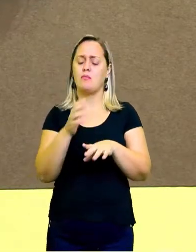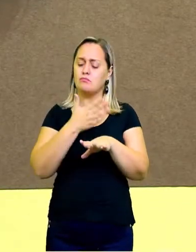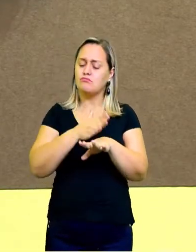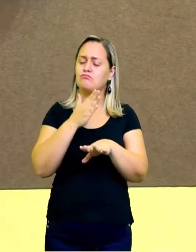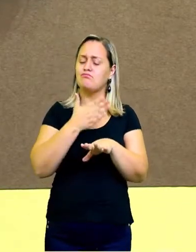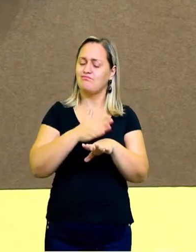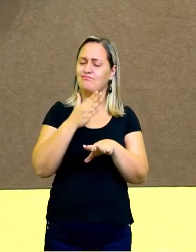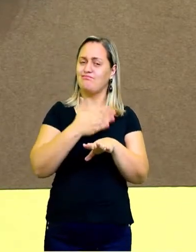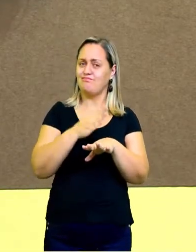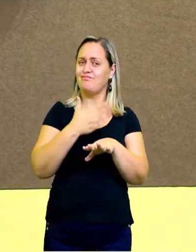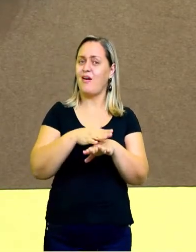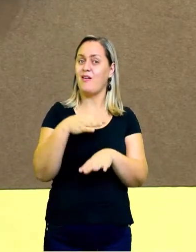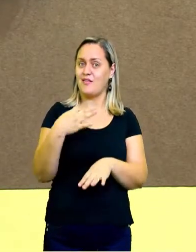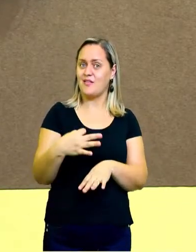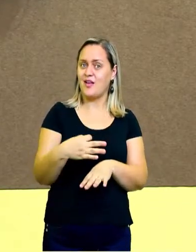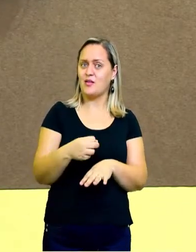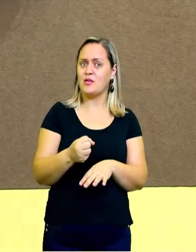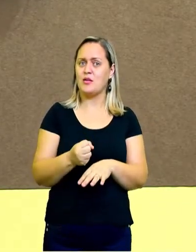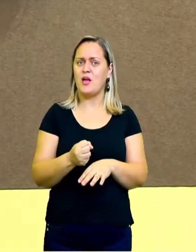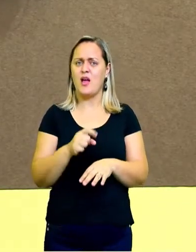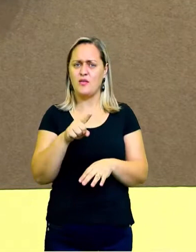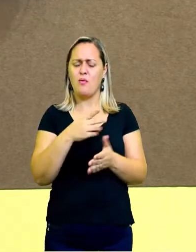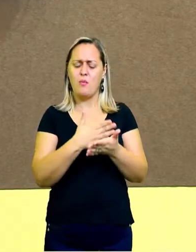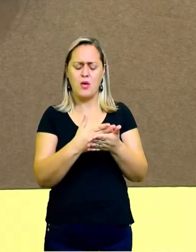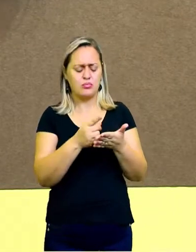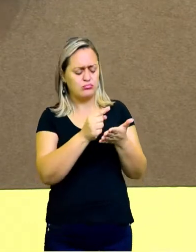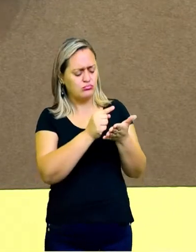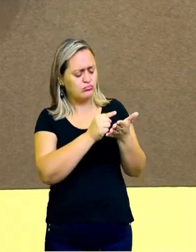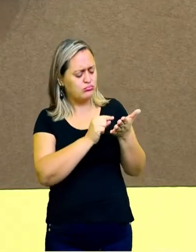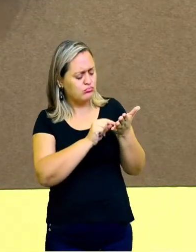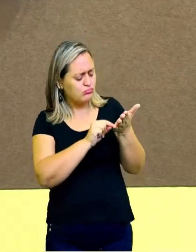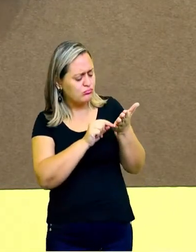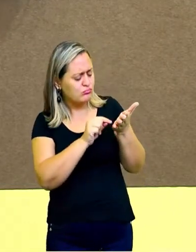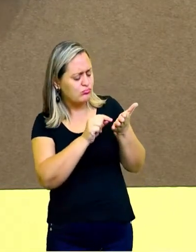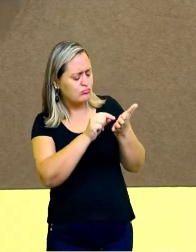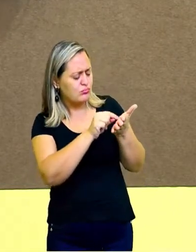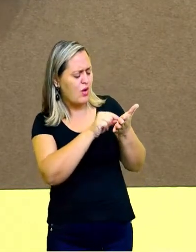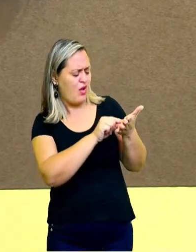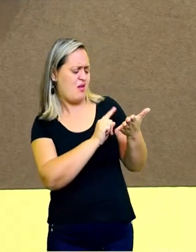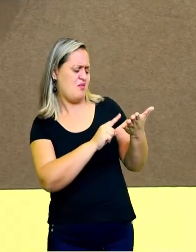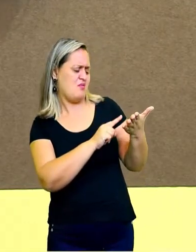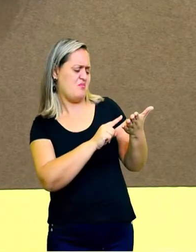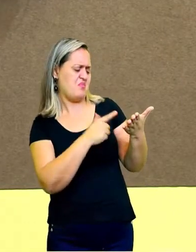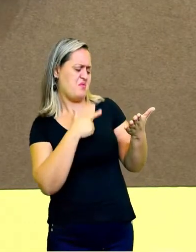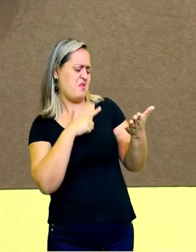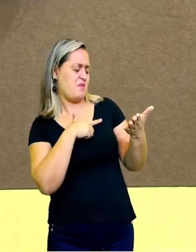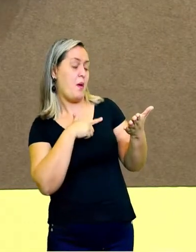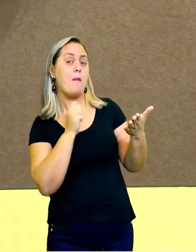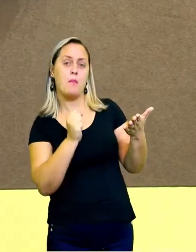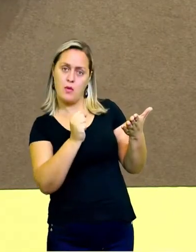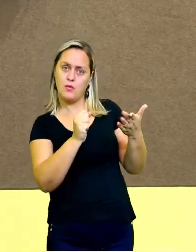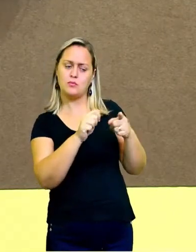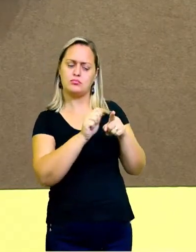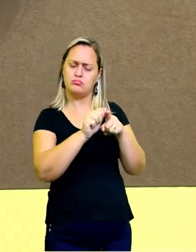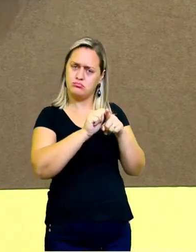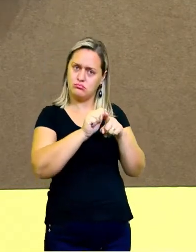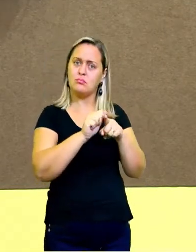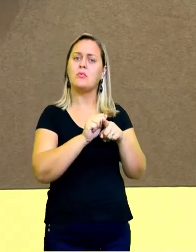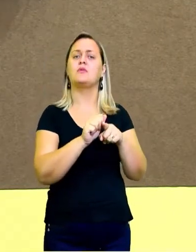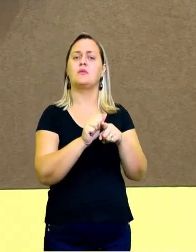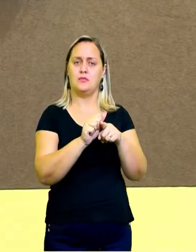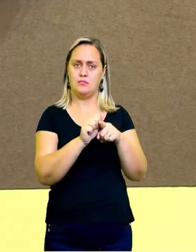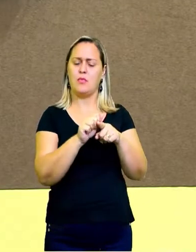vai, ah, está do jeito que eu quero, está ficando bonito? Ah, está interessante. É aí que você vai. Então primeiro é paciência,